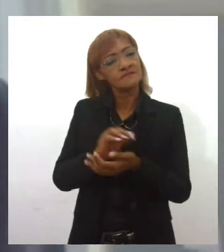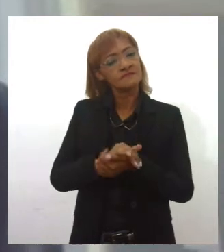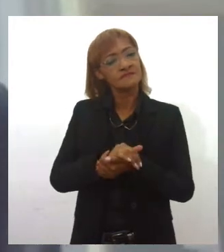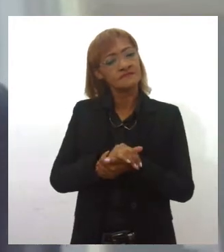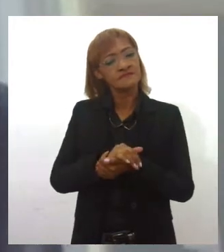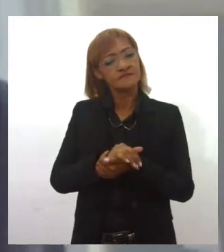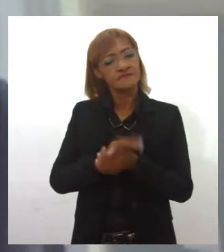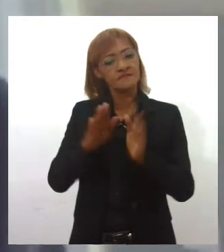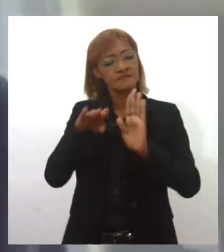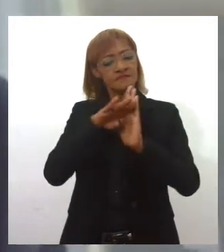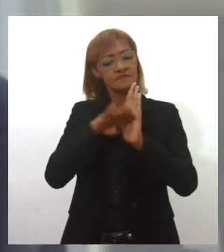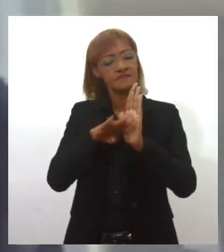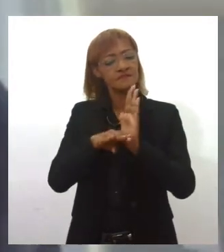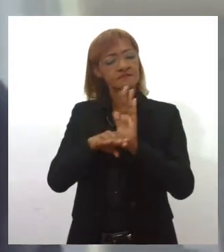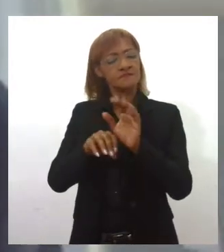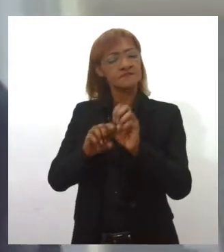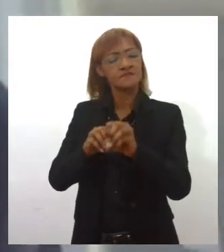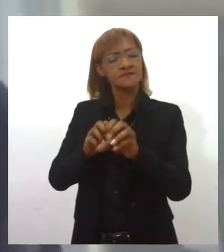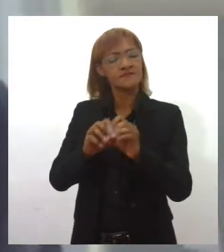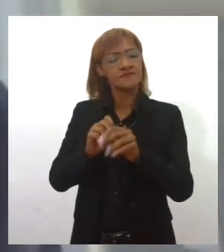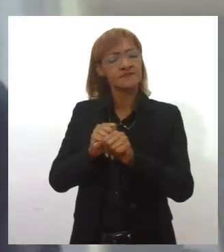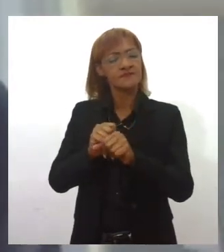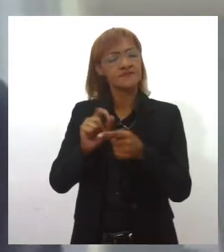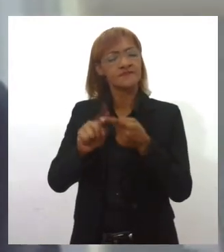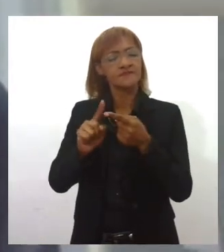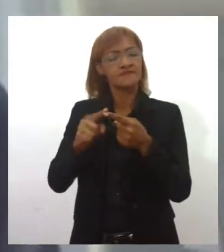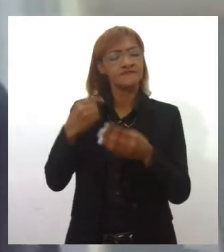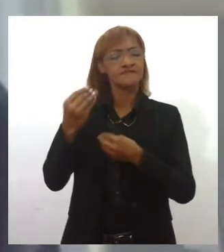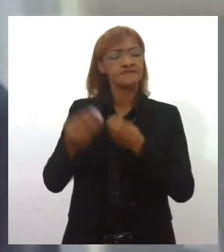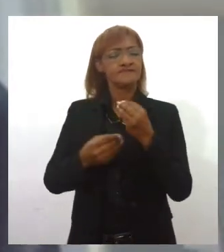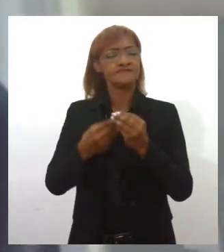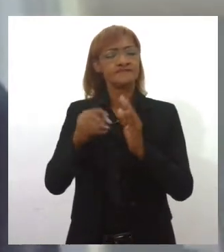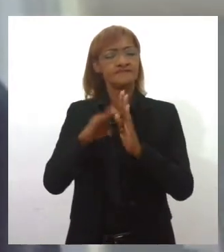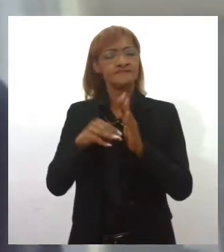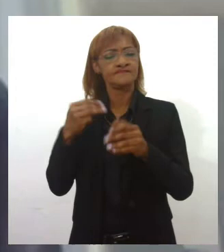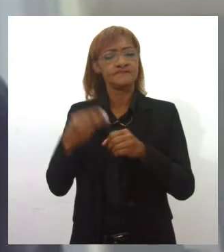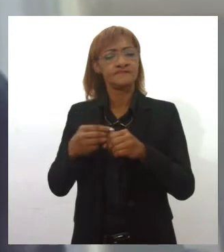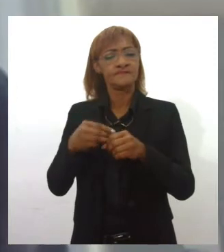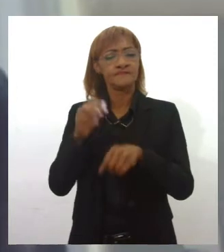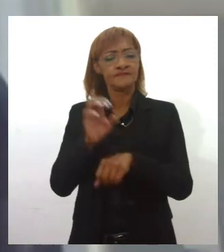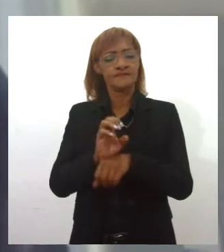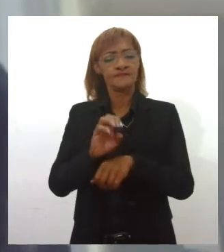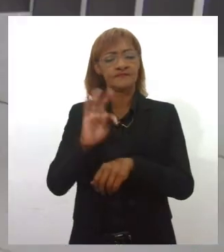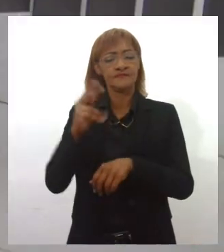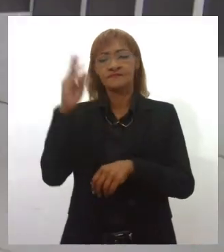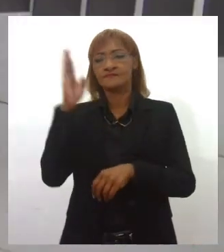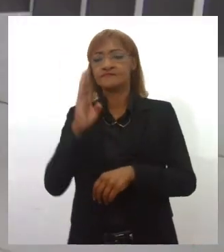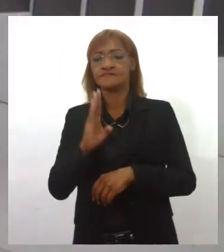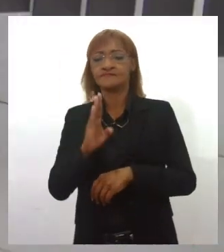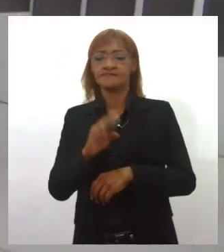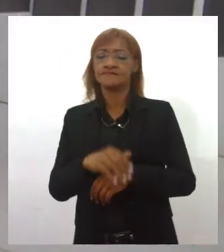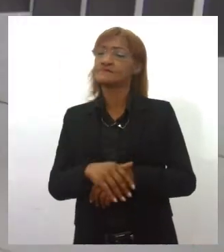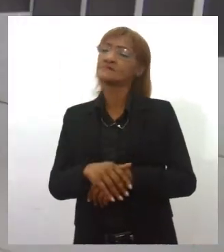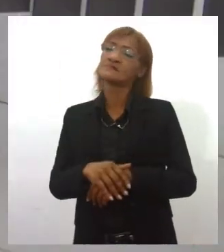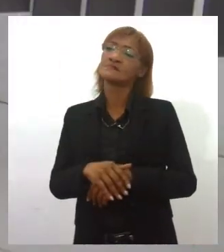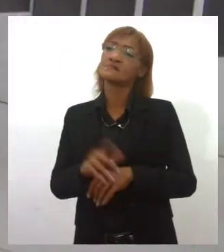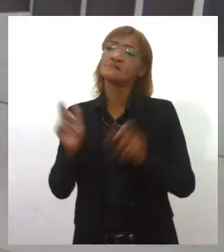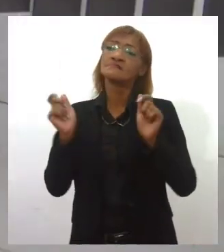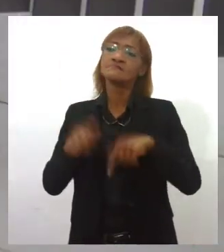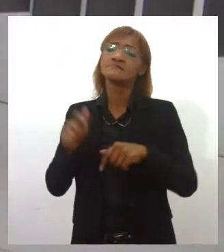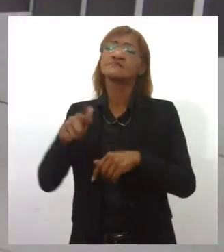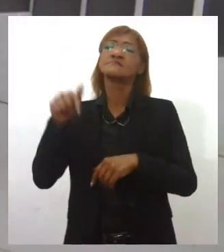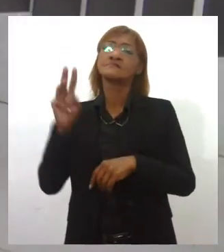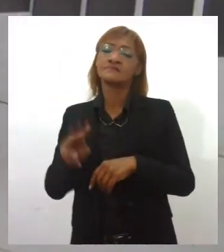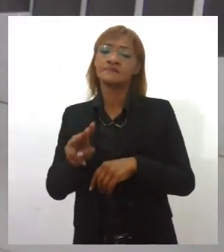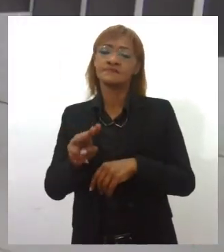plano nacional de educação e por extensão dos planos estaduais e municipais em todo o Brasil. E quem pode participar dessas conferências?